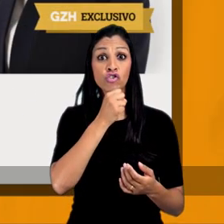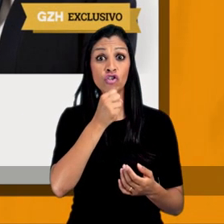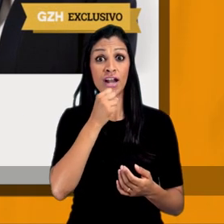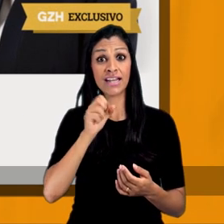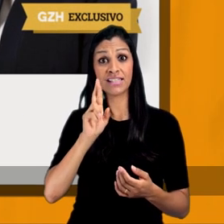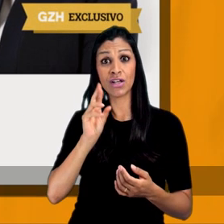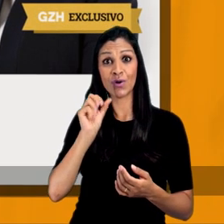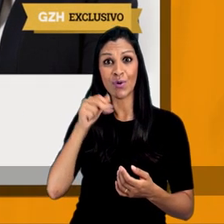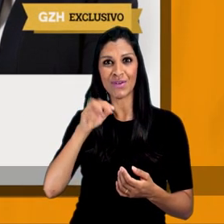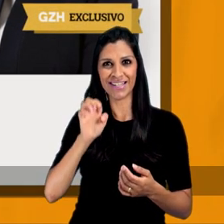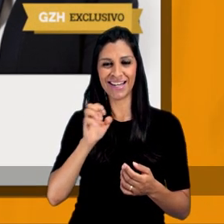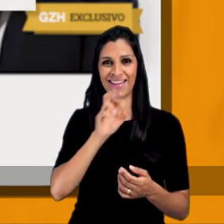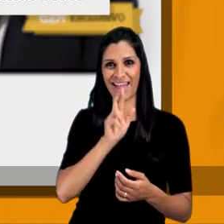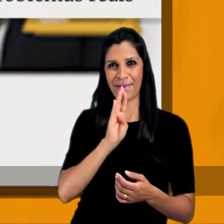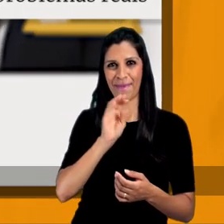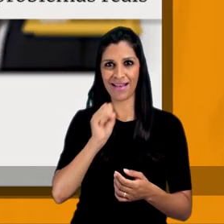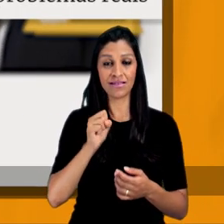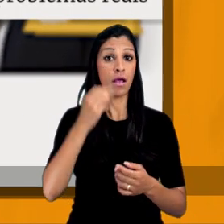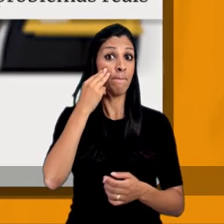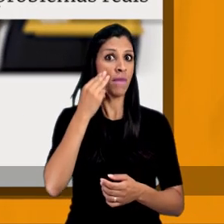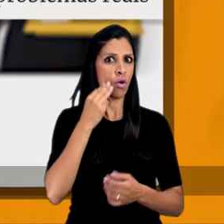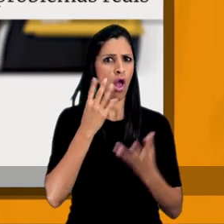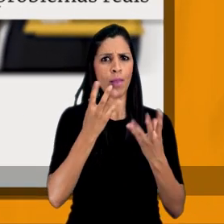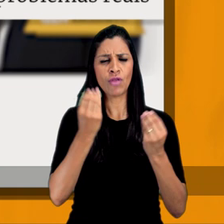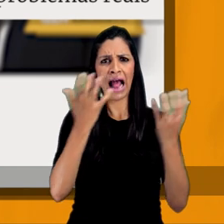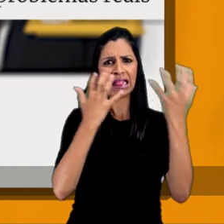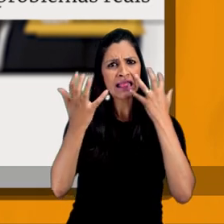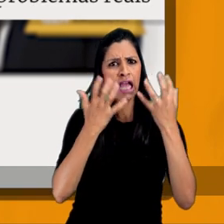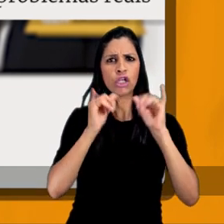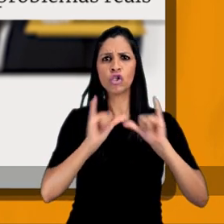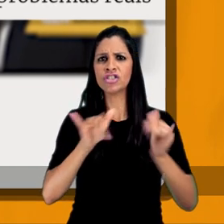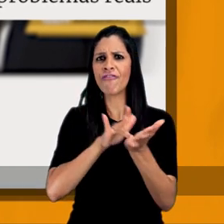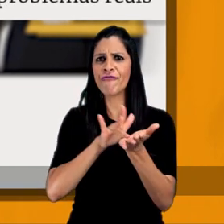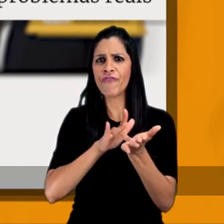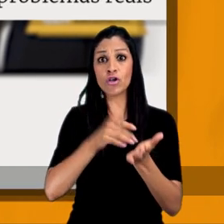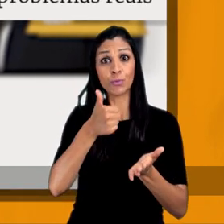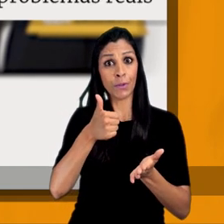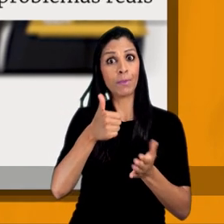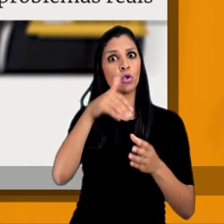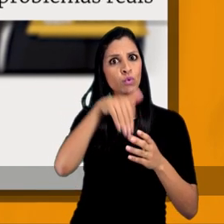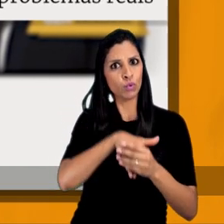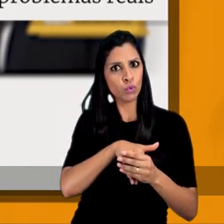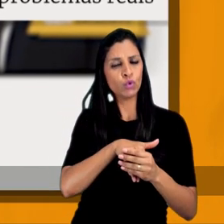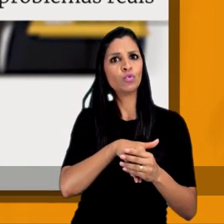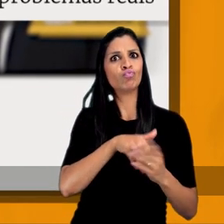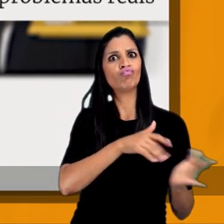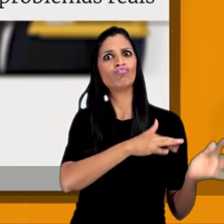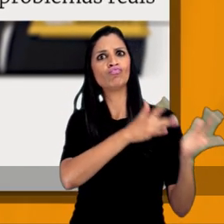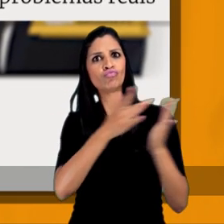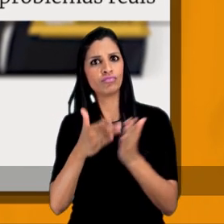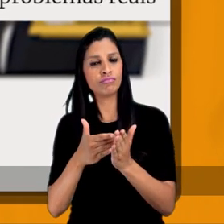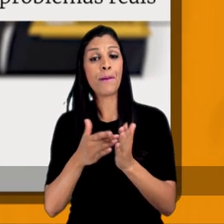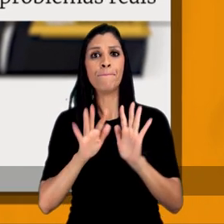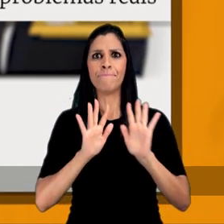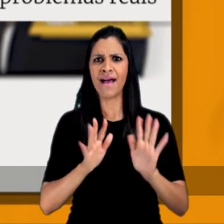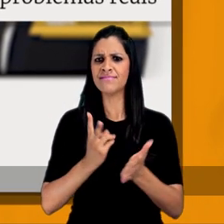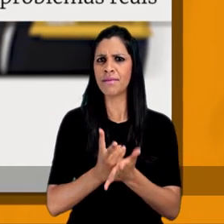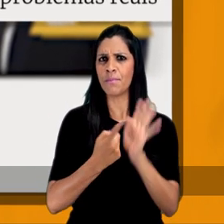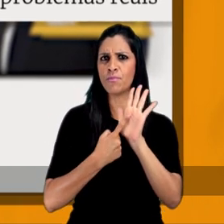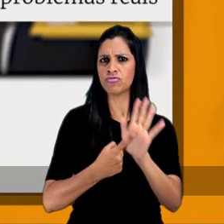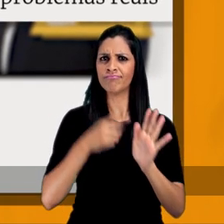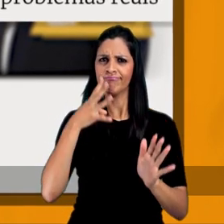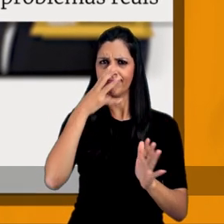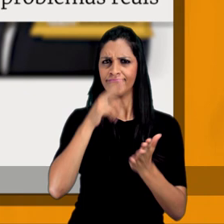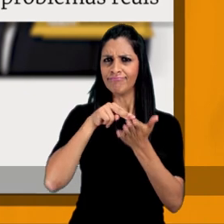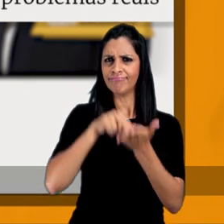Segundo a jornalista Rosane de Oliveira, da RBS, Manuela foi alvo de ataques e notícias falsas do primeiro ao último dia de campanha. Mas